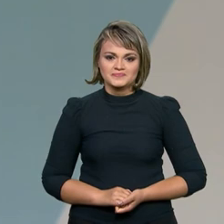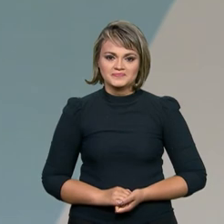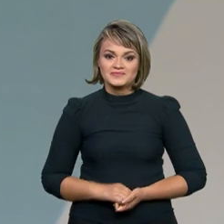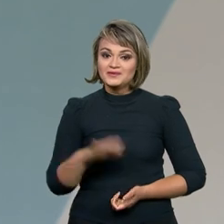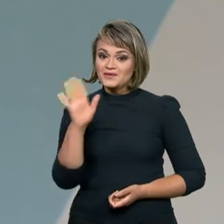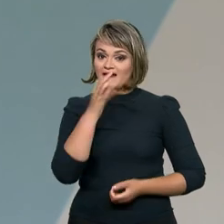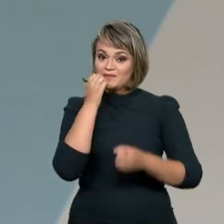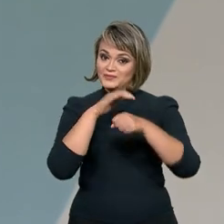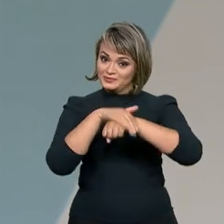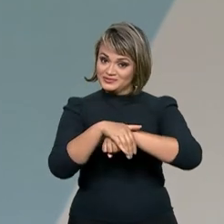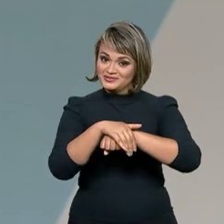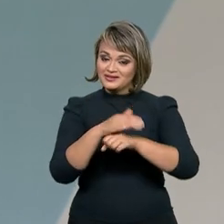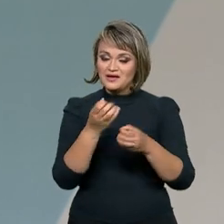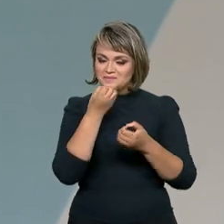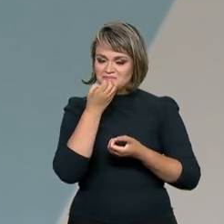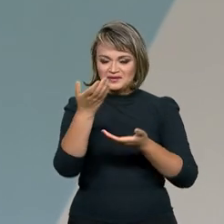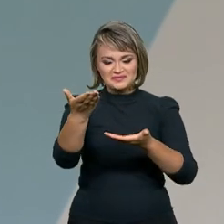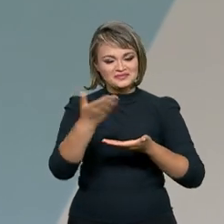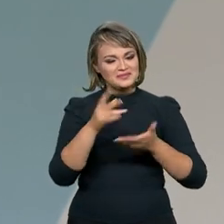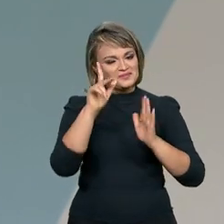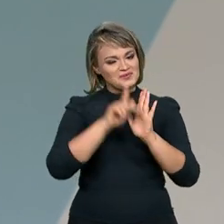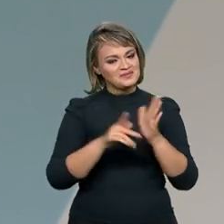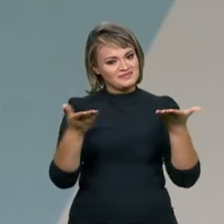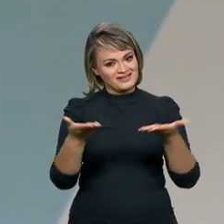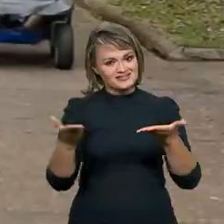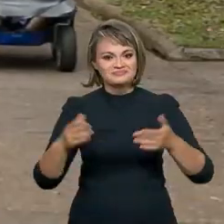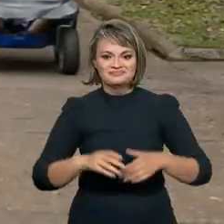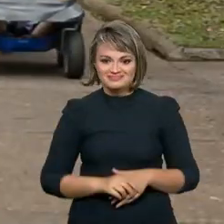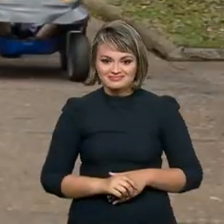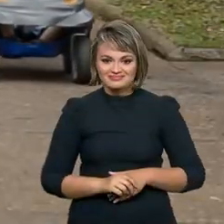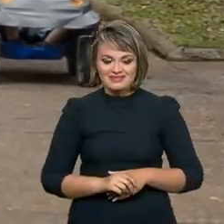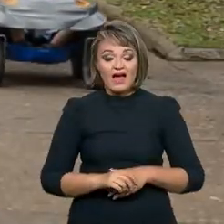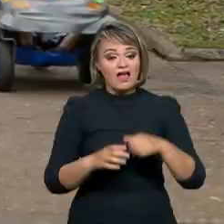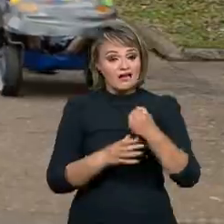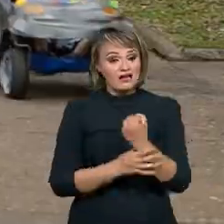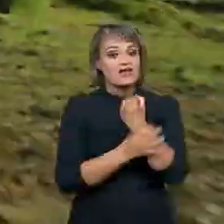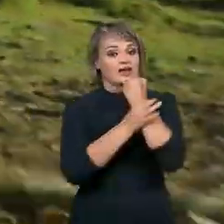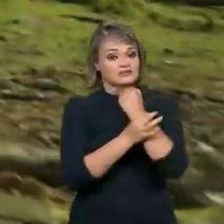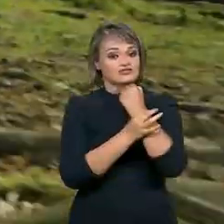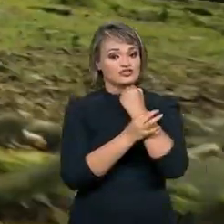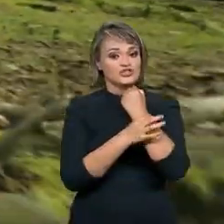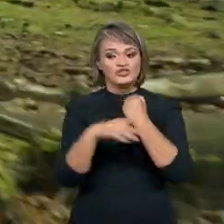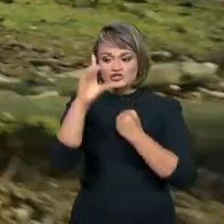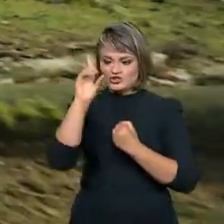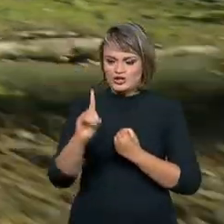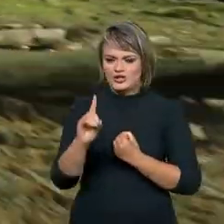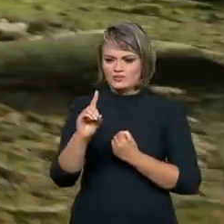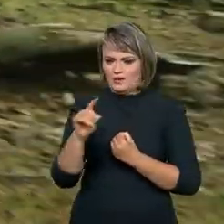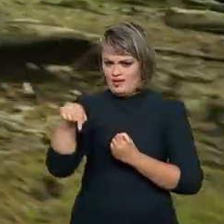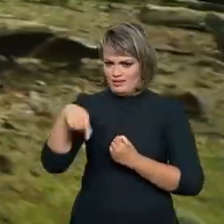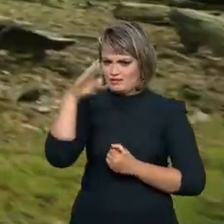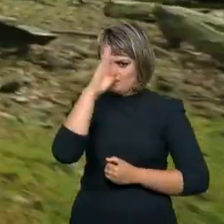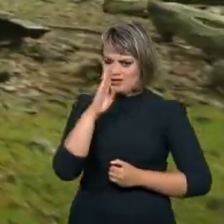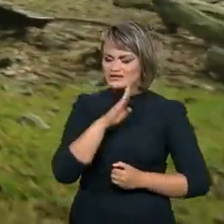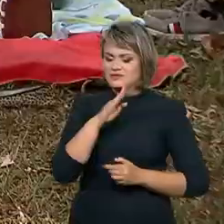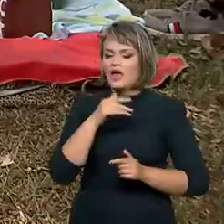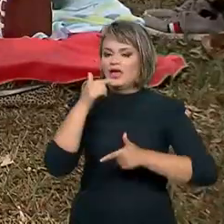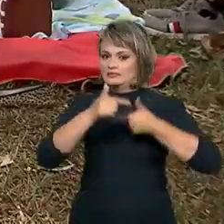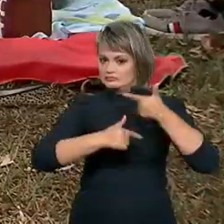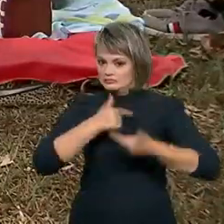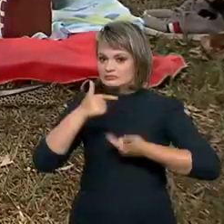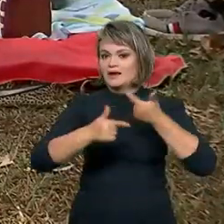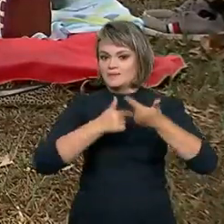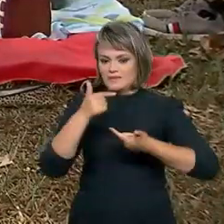Olá, boa noite e seja bem-vindo ao Brasil em Pauta. Garantir a efetivação de direitos no Brasil é uma grande